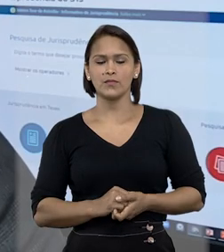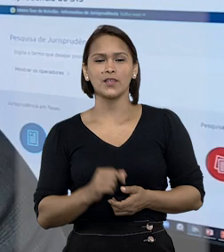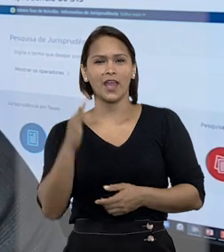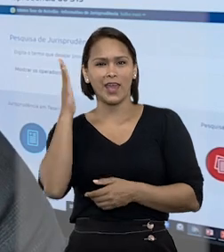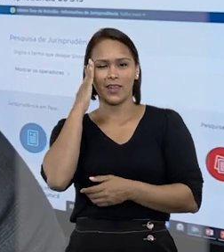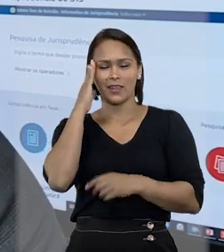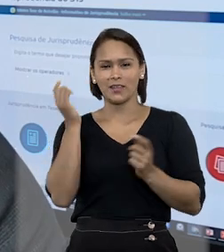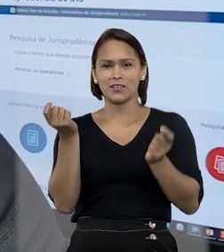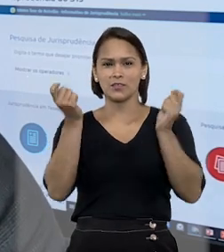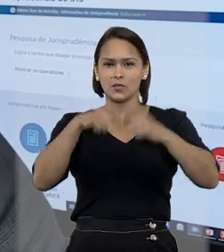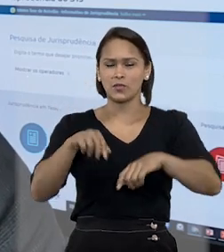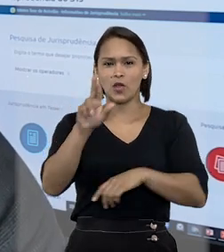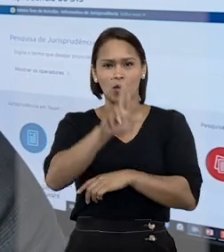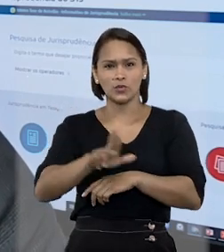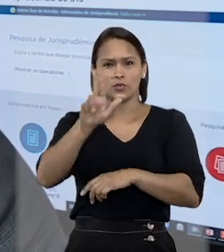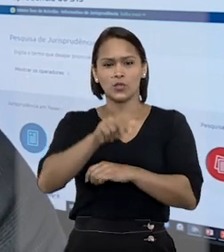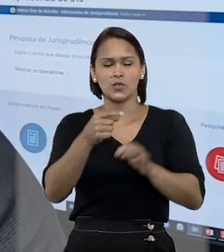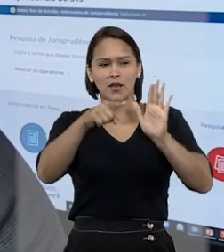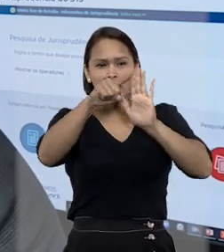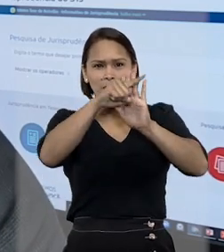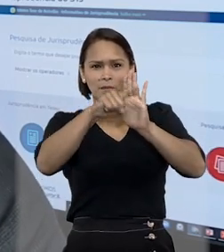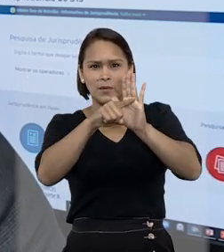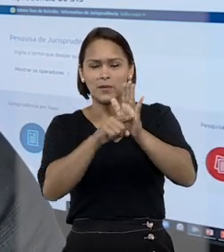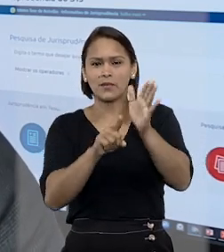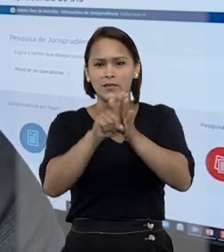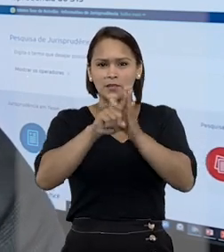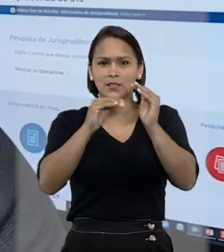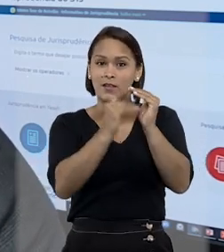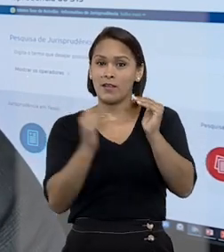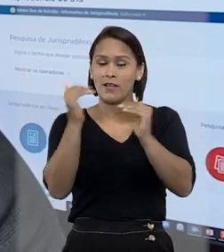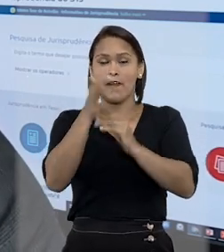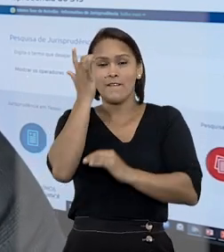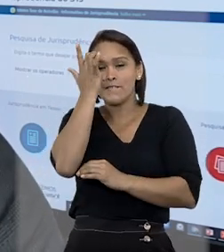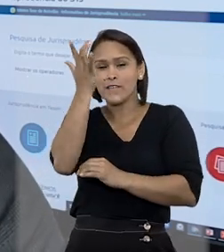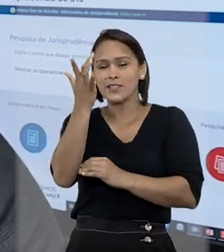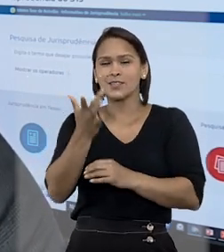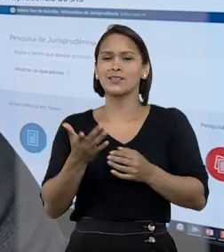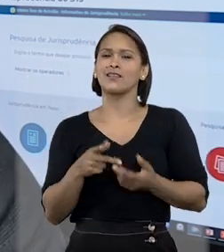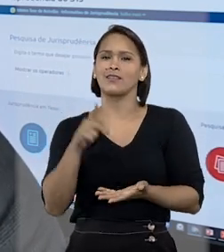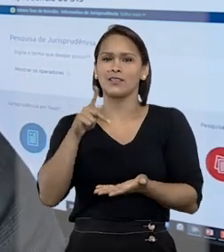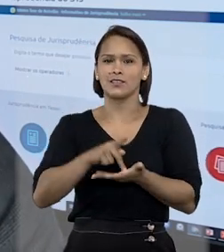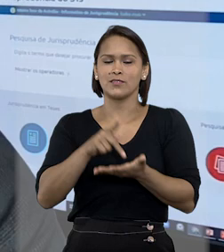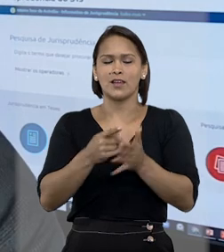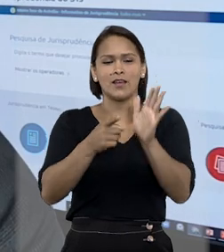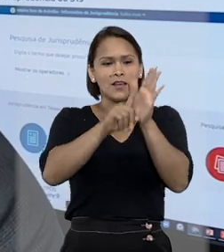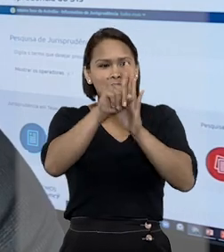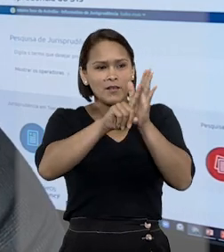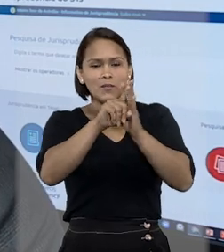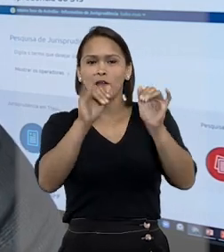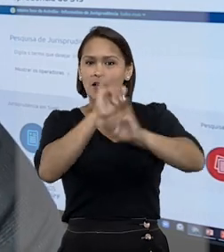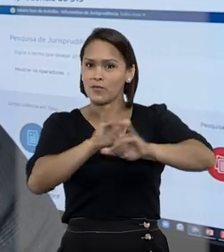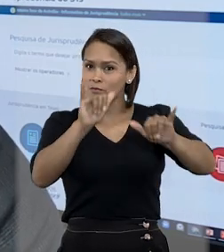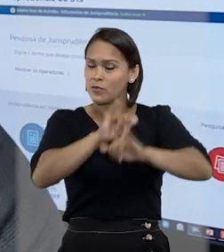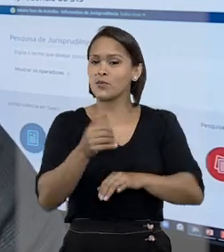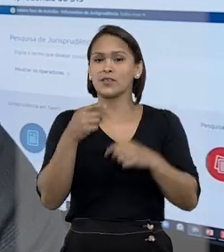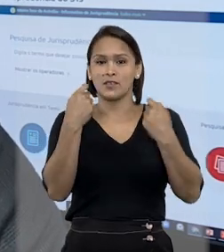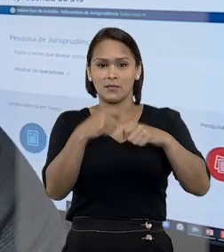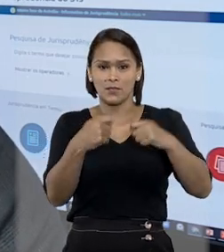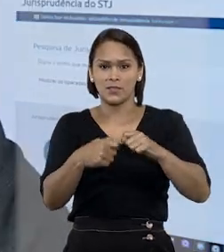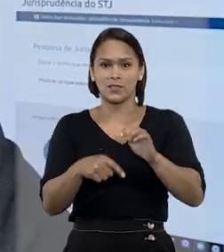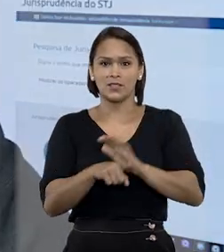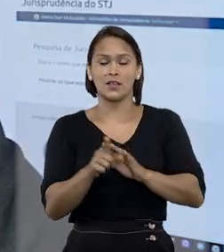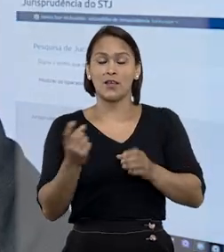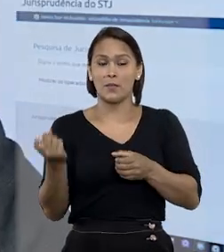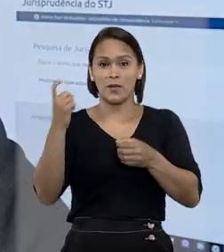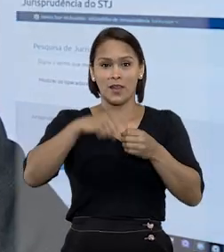Entender as possibilidades de utilização dos campos da pesquisa avançada facilita e muito a busca pelas informações que você precisa.